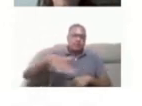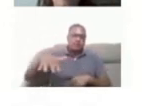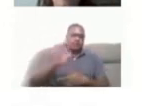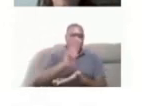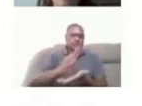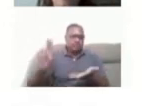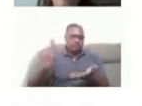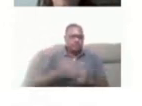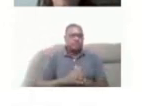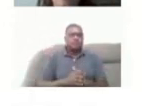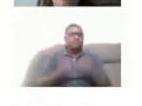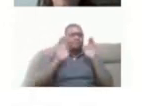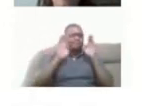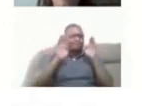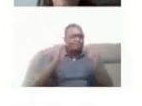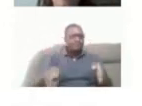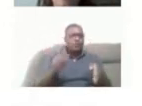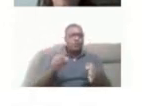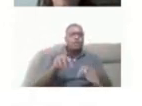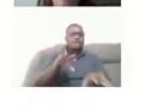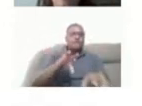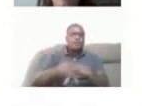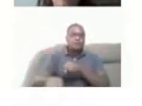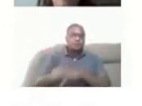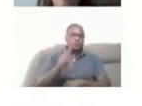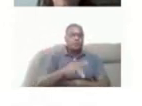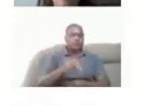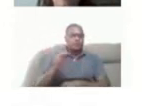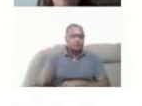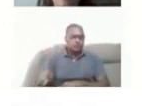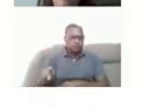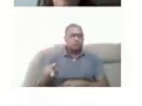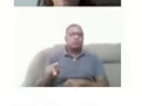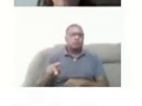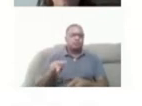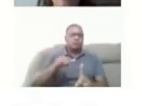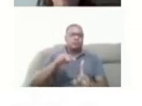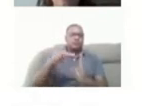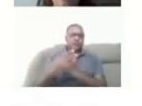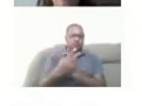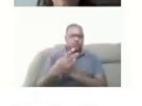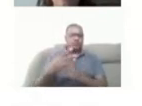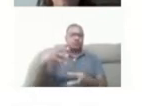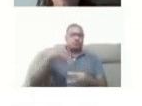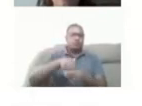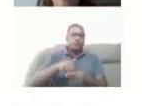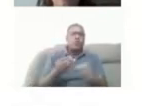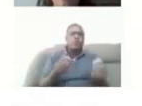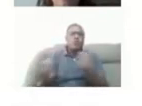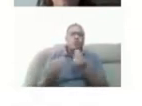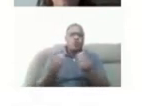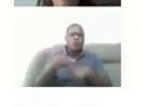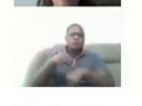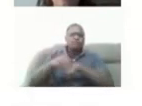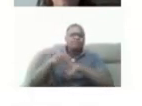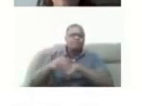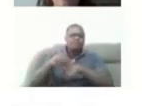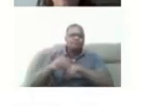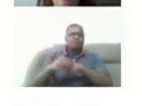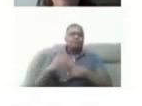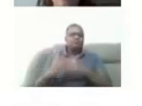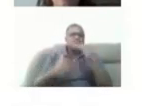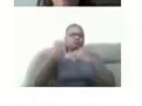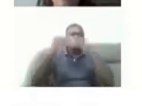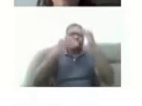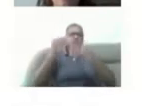Vamos focar especialmente na formação docente, na perspectiva inclusiva, falar um pouco sobre como contribuir com a atuação dos professores na diferença,